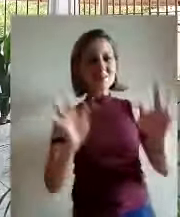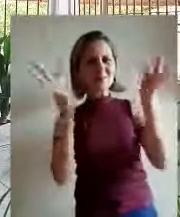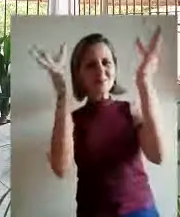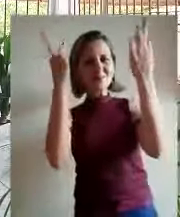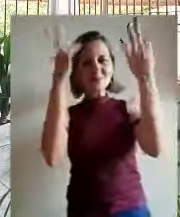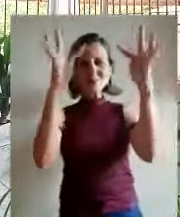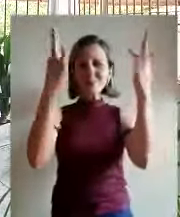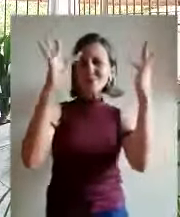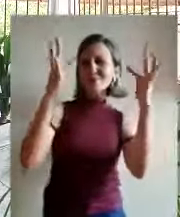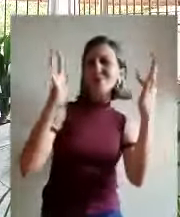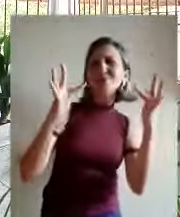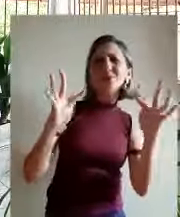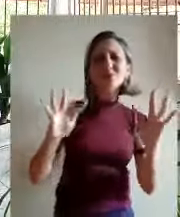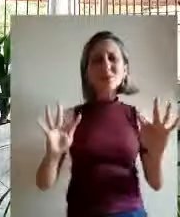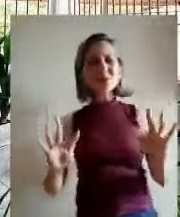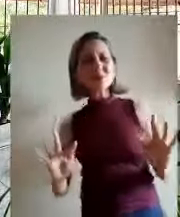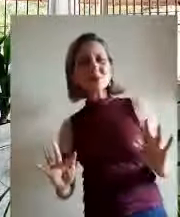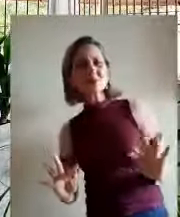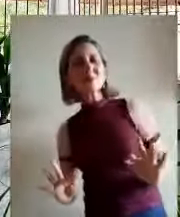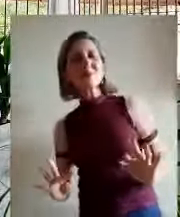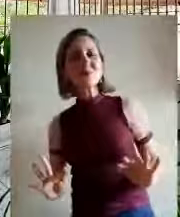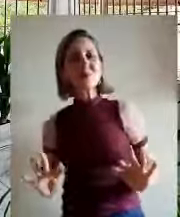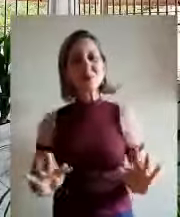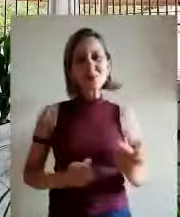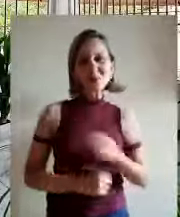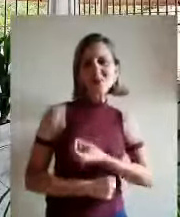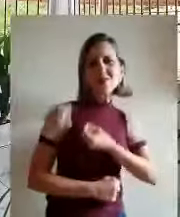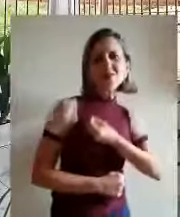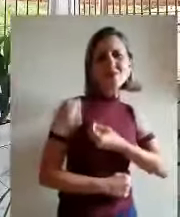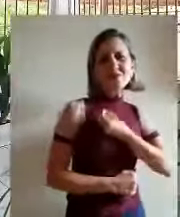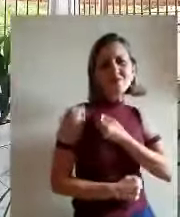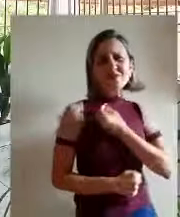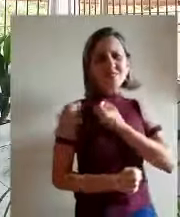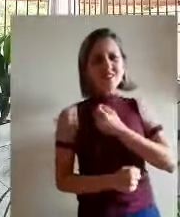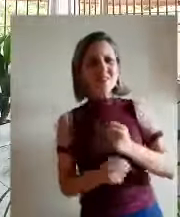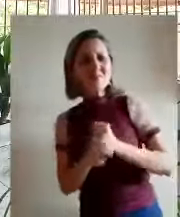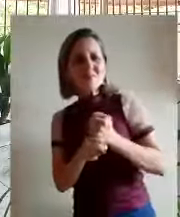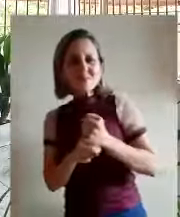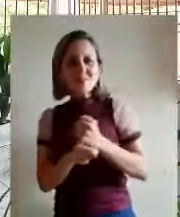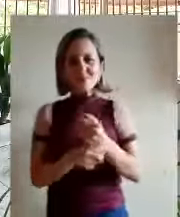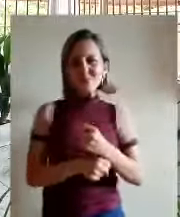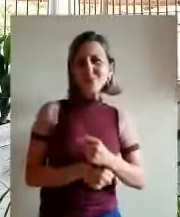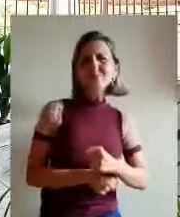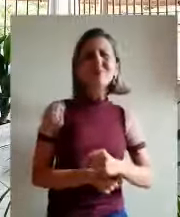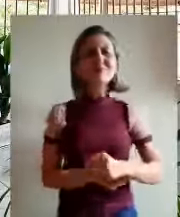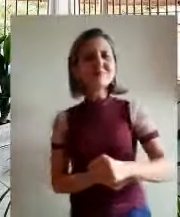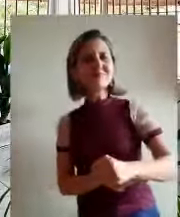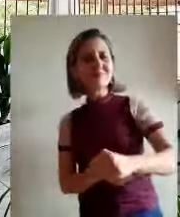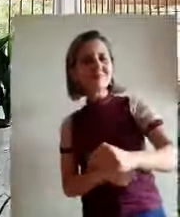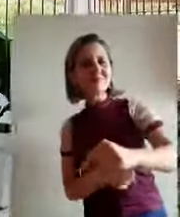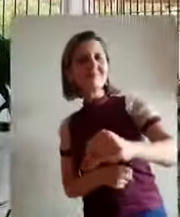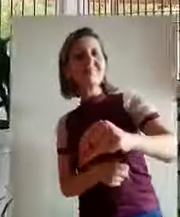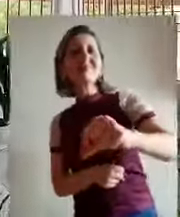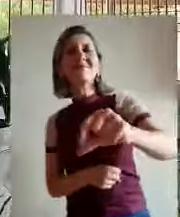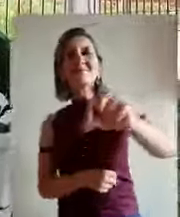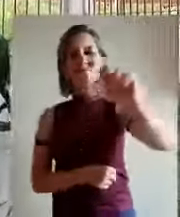felicidades, muitos anos de vida!